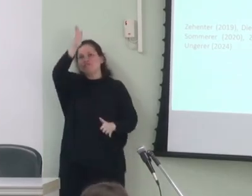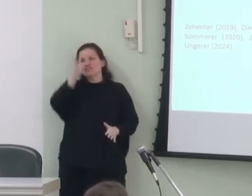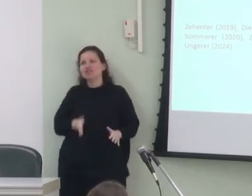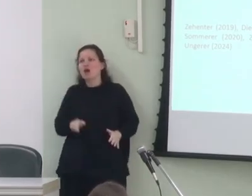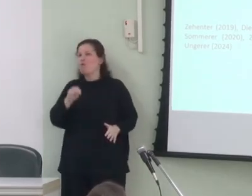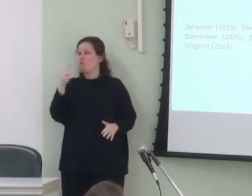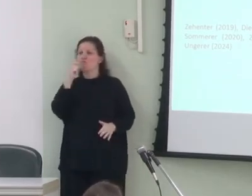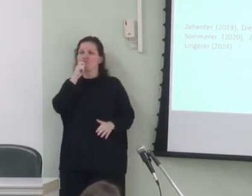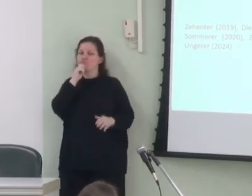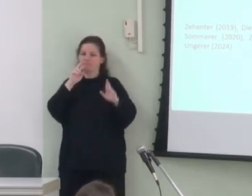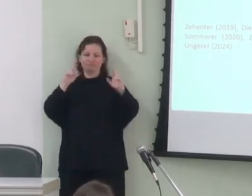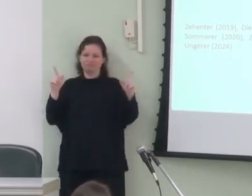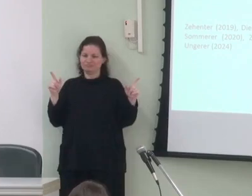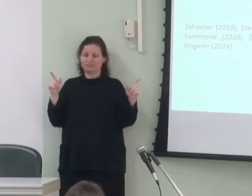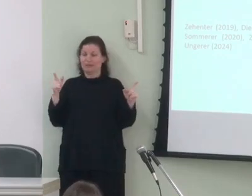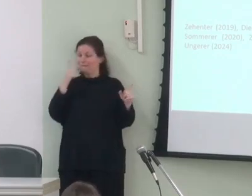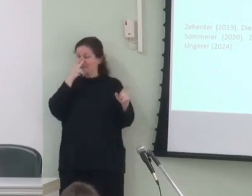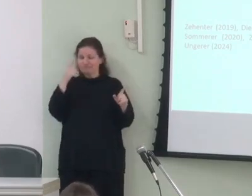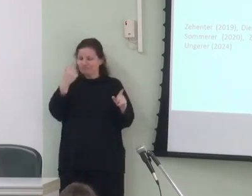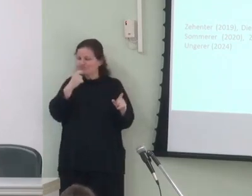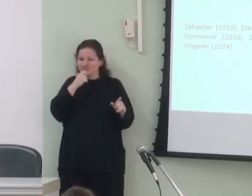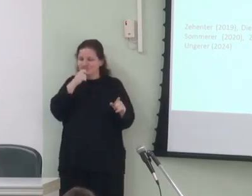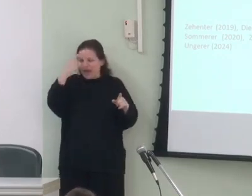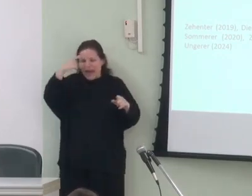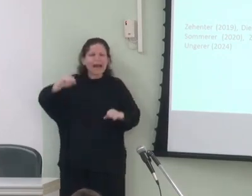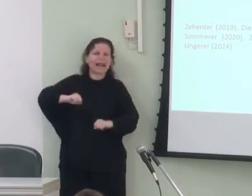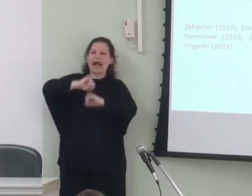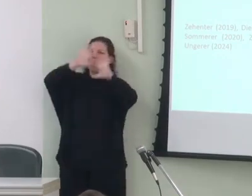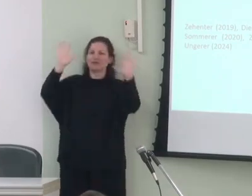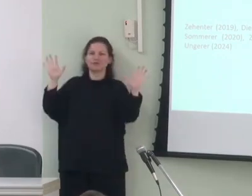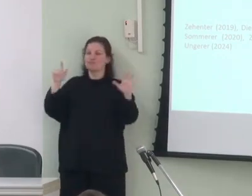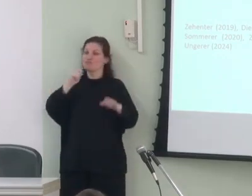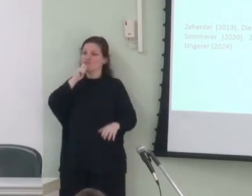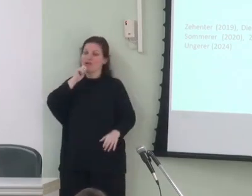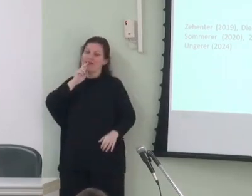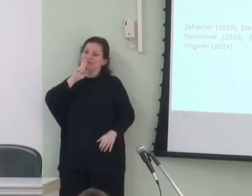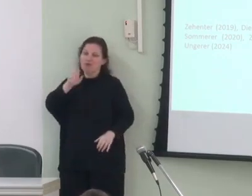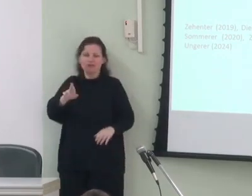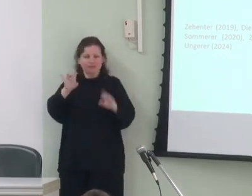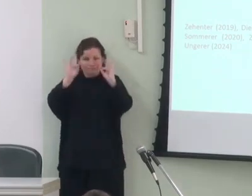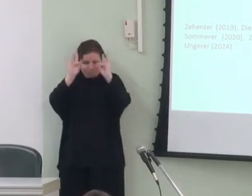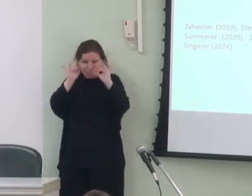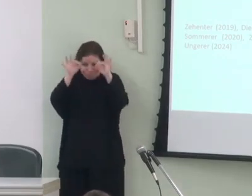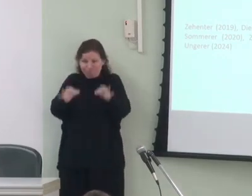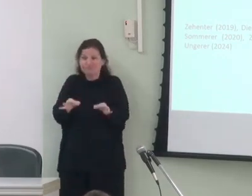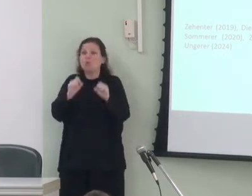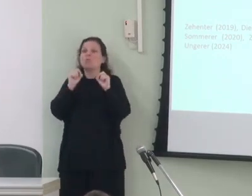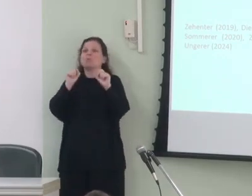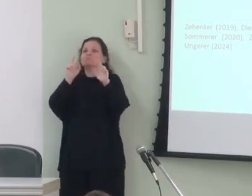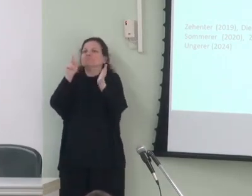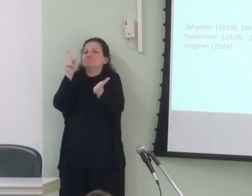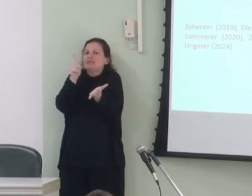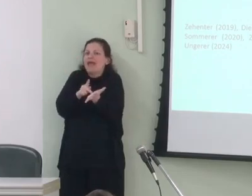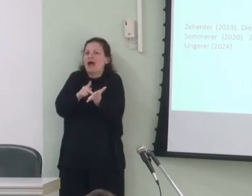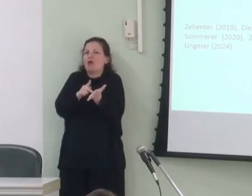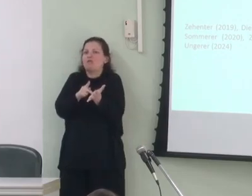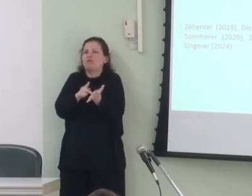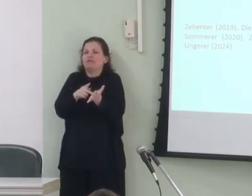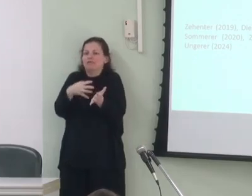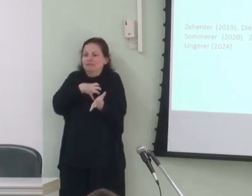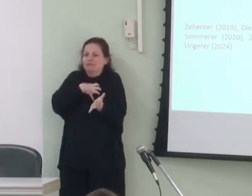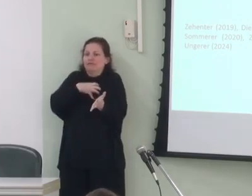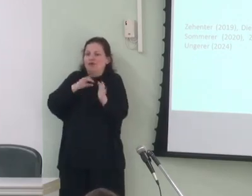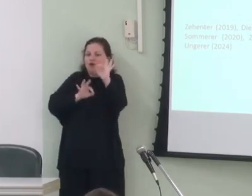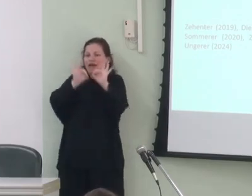não se distinguem dele com tanta clareza sem uma resposta mais precisa sobre o seu real estatuto na